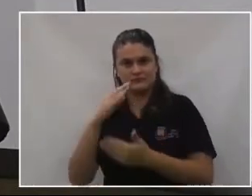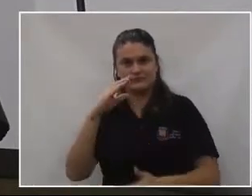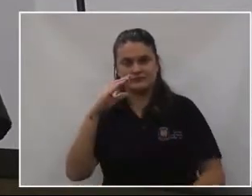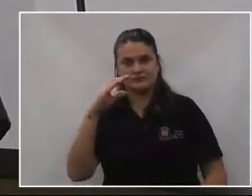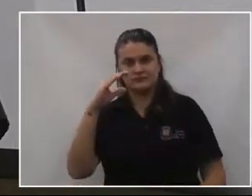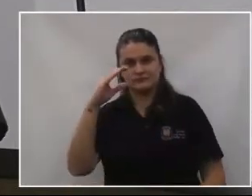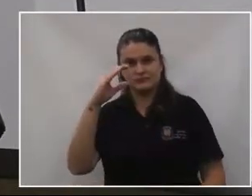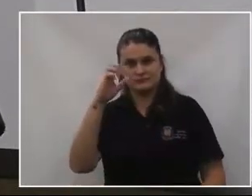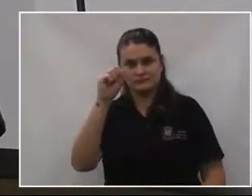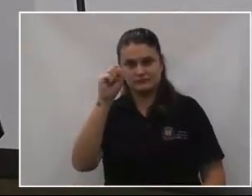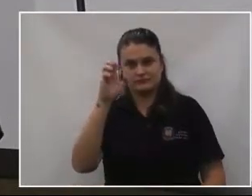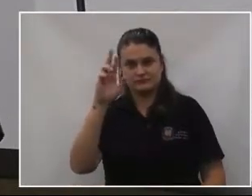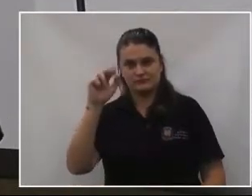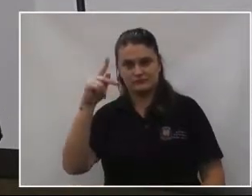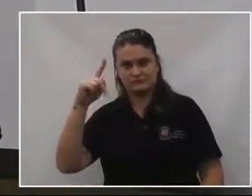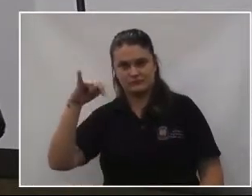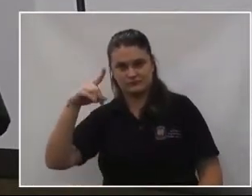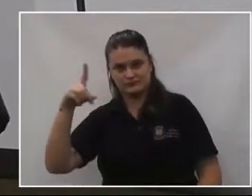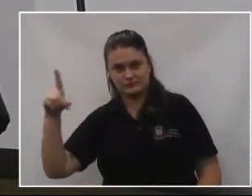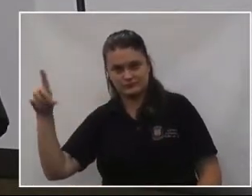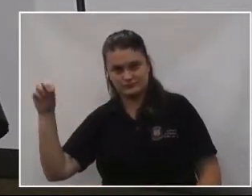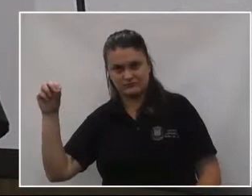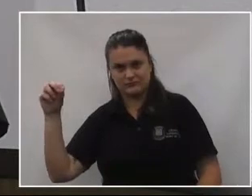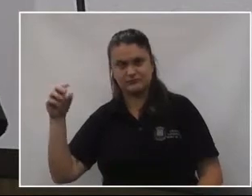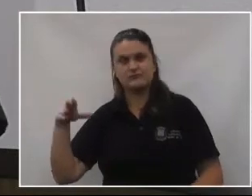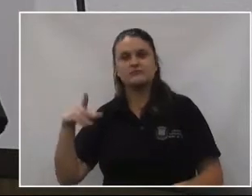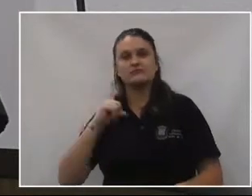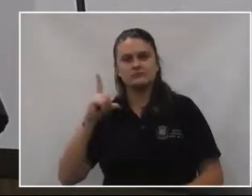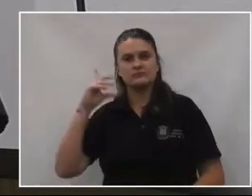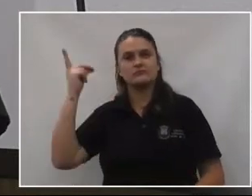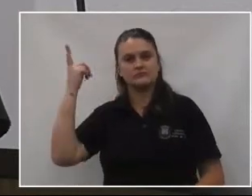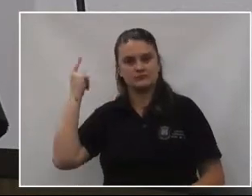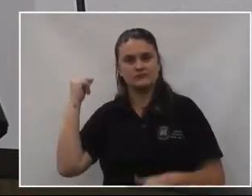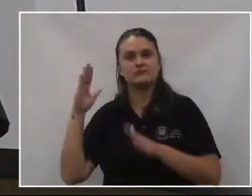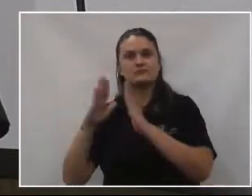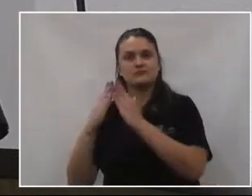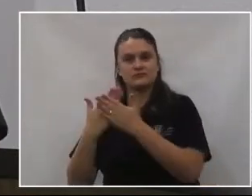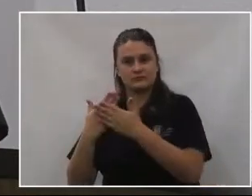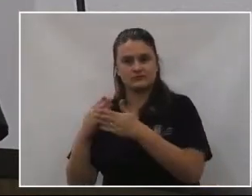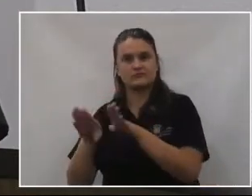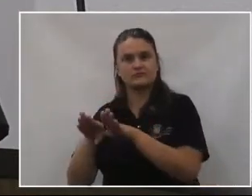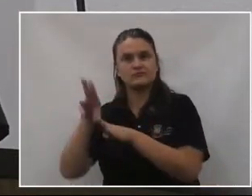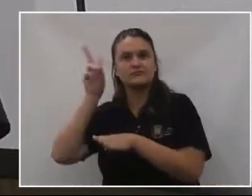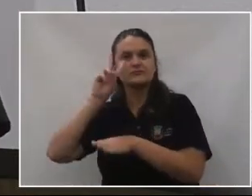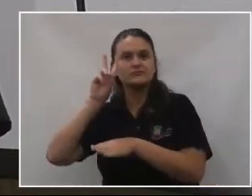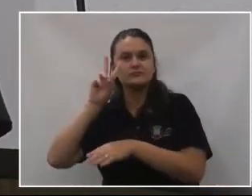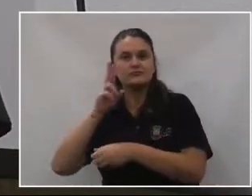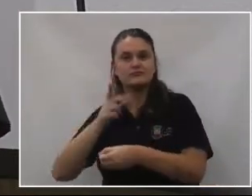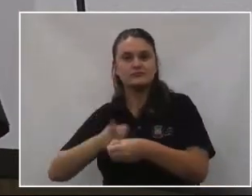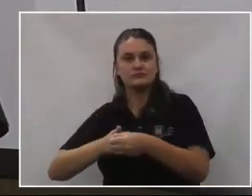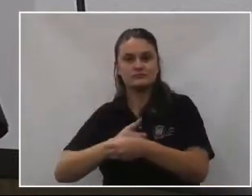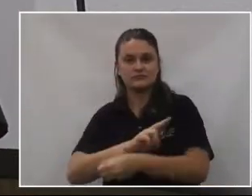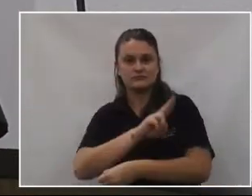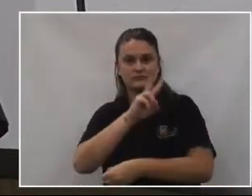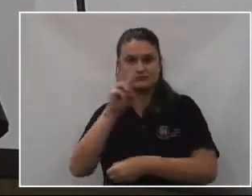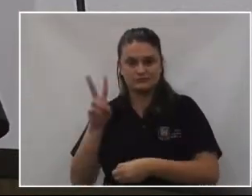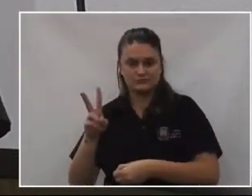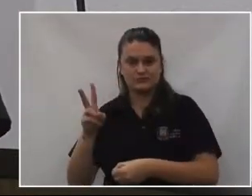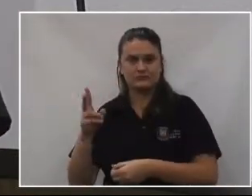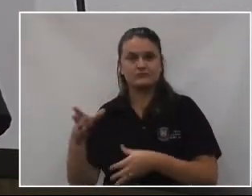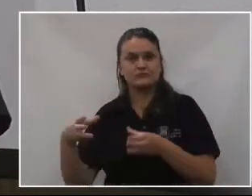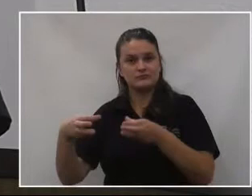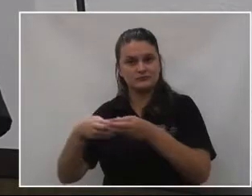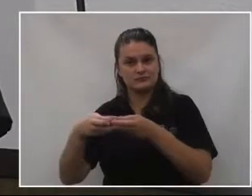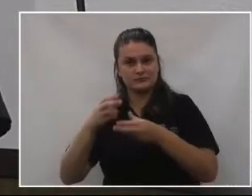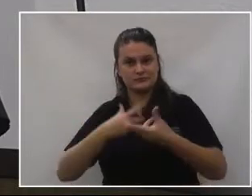um mais moderno aqui embaixo, mas também é um patrimônio histórico de União da Vitória. Então, o grupo